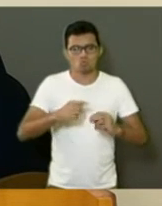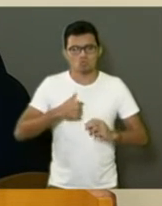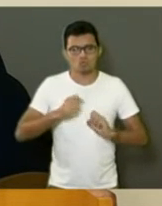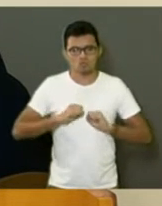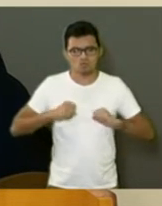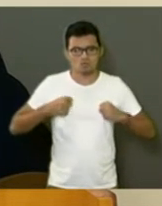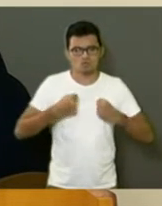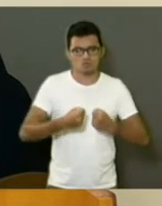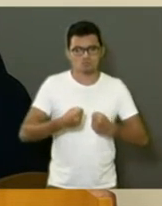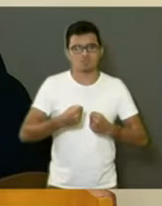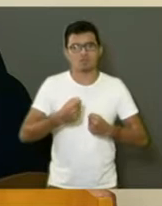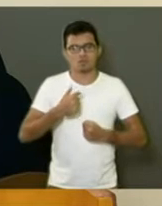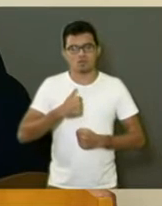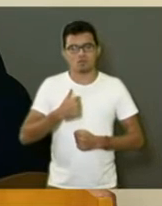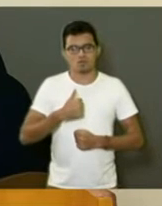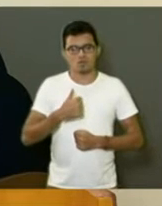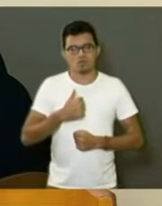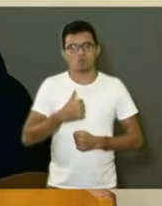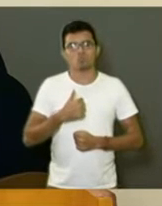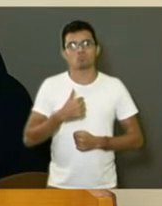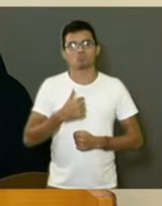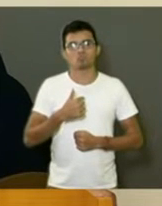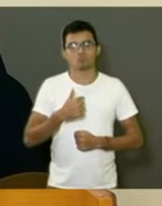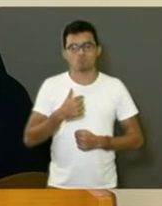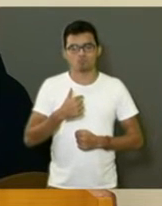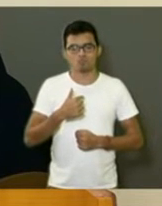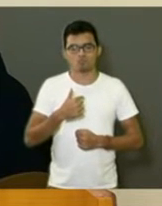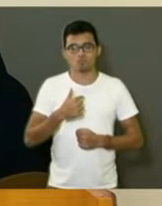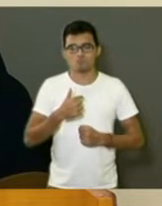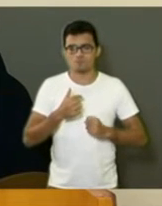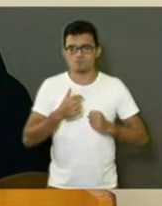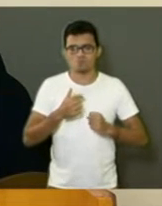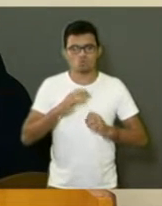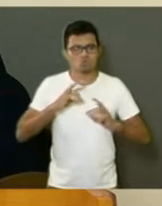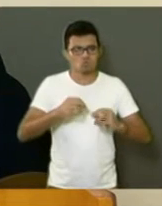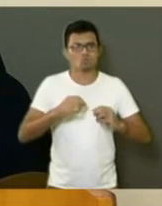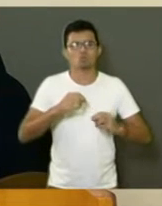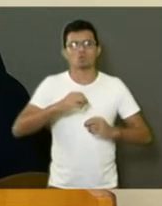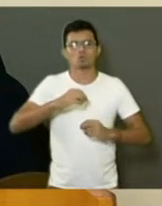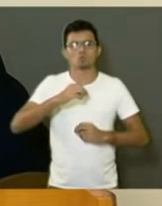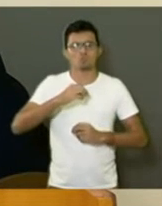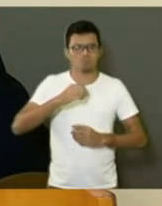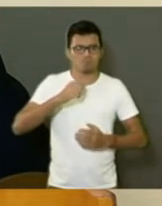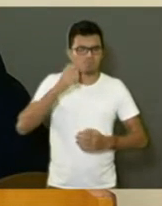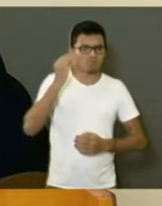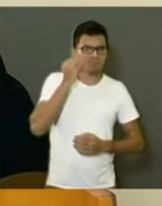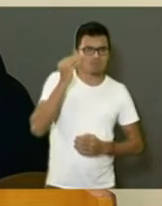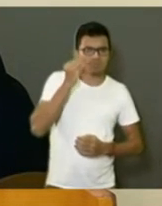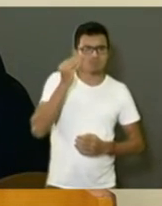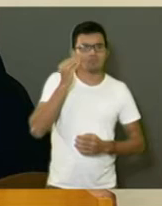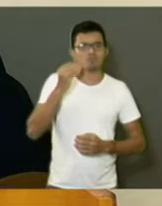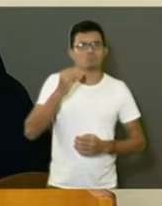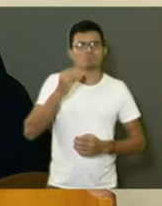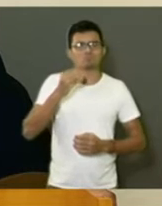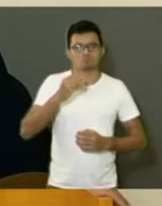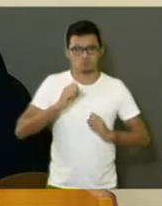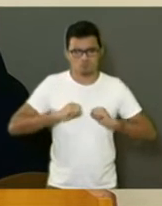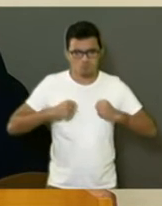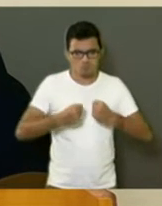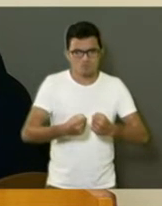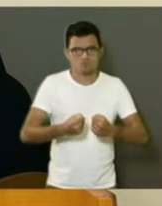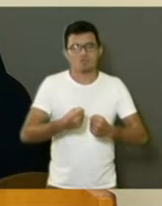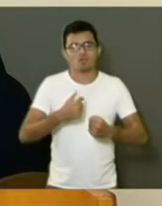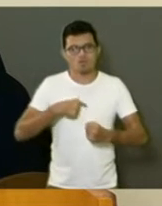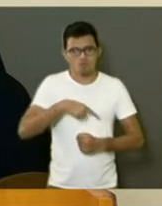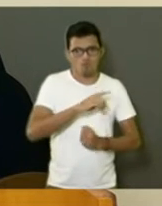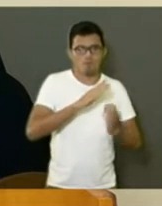que estava no meu alcance, e eu vou para casa com tranquilidade, eu deito cabeça no travesseiro, eu consigo dormir, e às